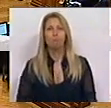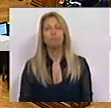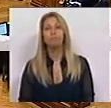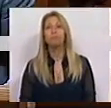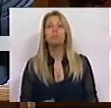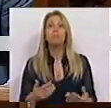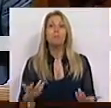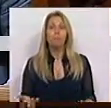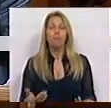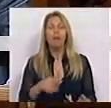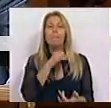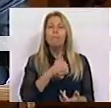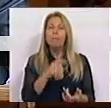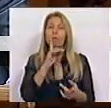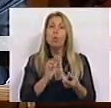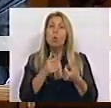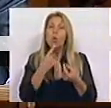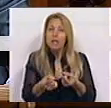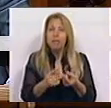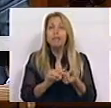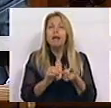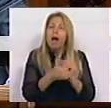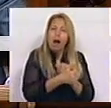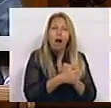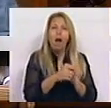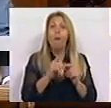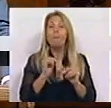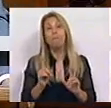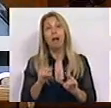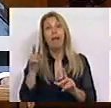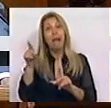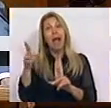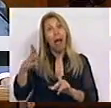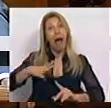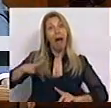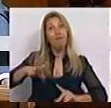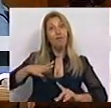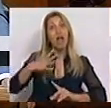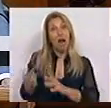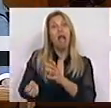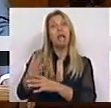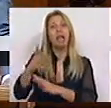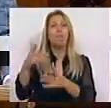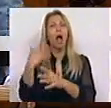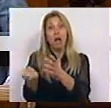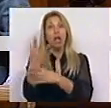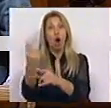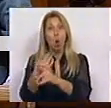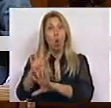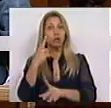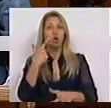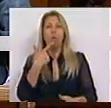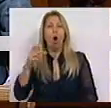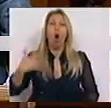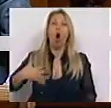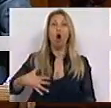Permitam-me corrigir o que disse. A maioria cria. Só não cria nada de que se possa orgulhar. Cria pobreza, sobretudo nos jovens, mas